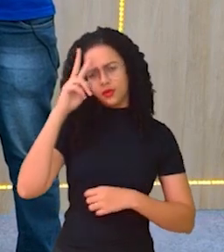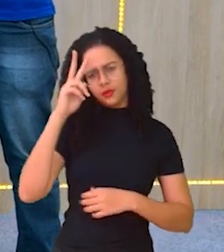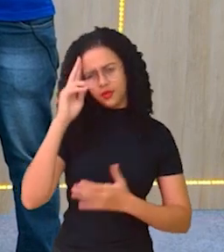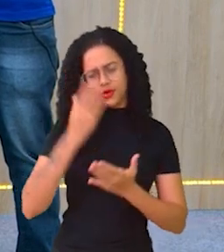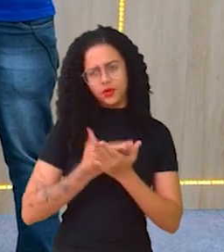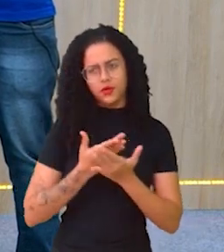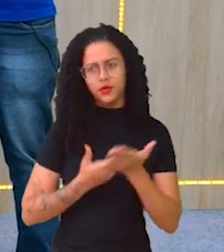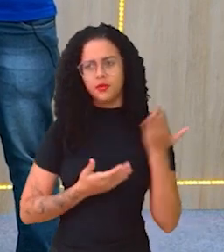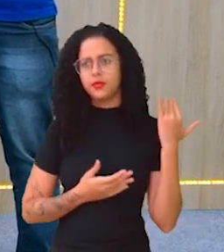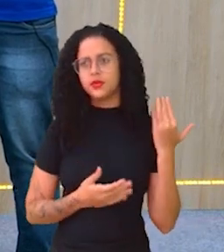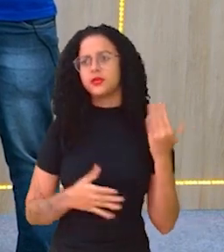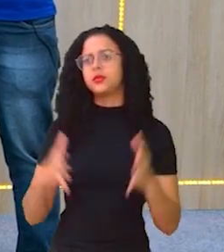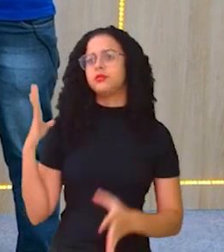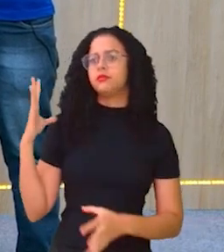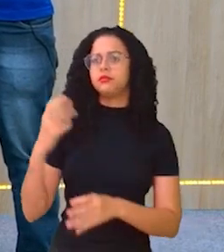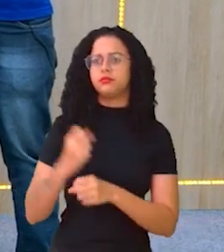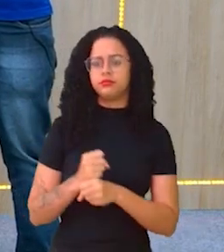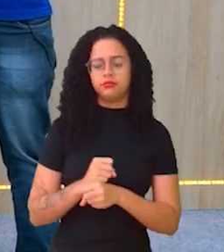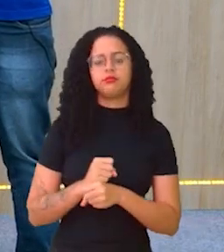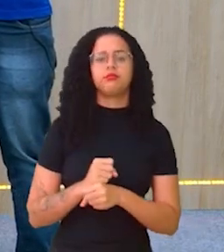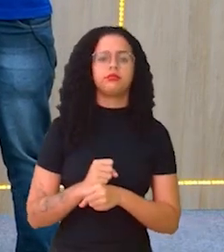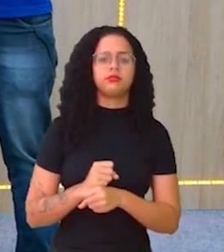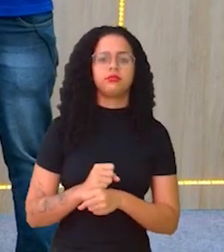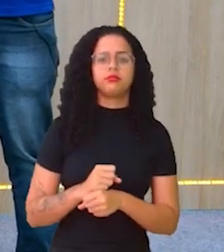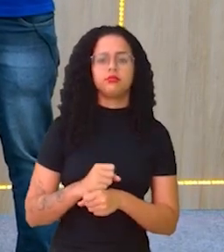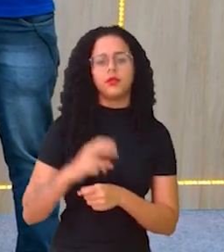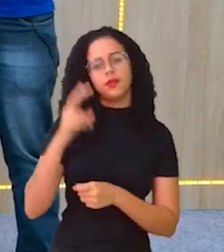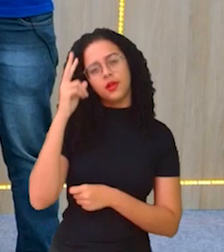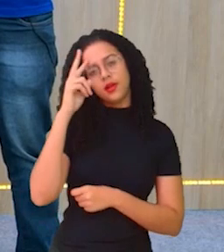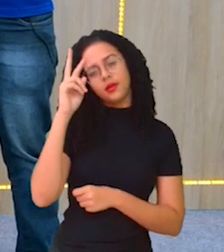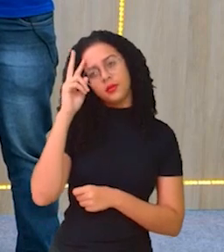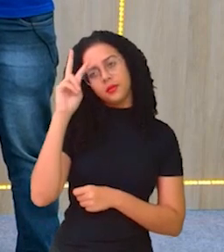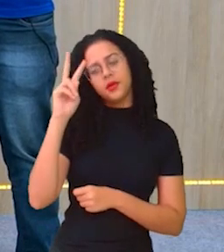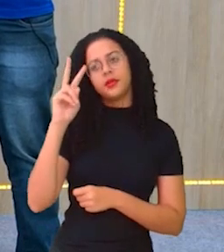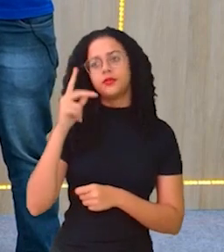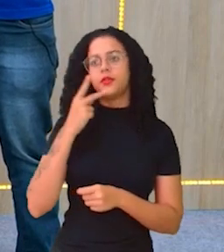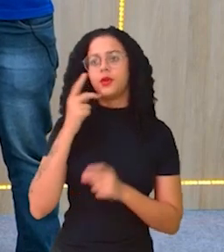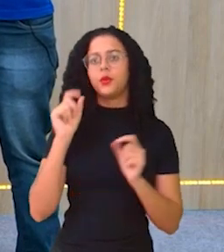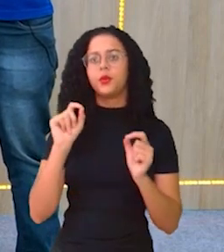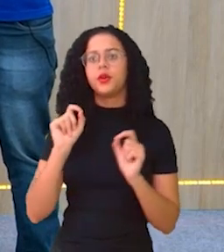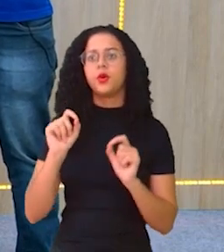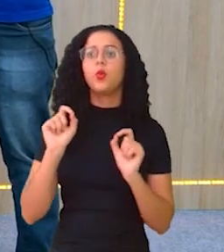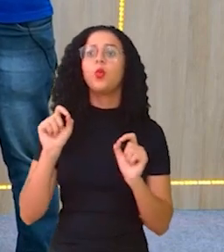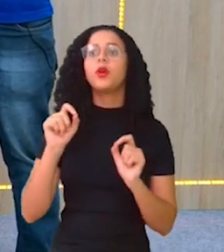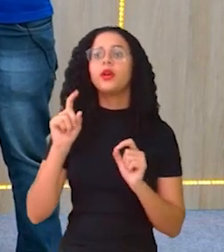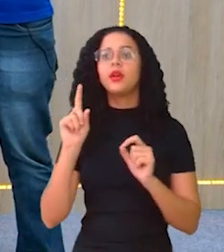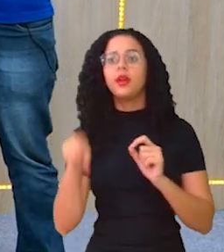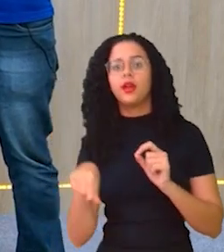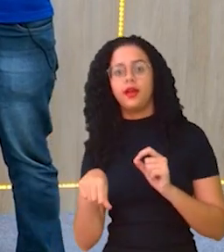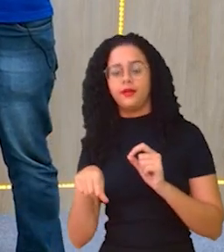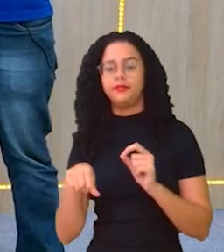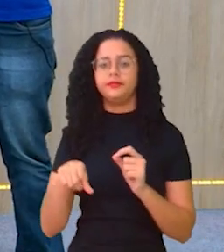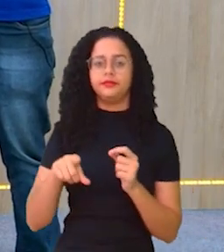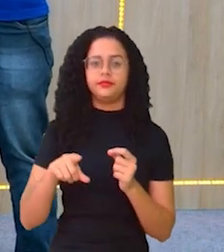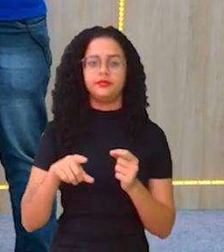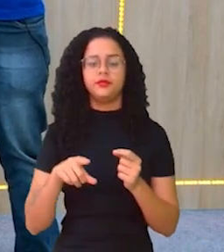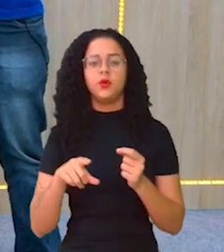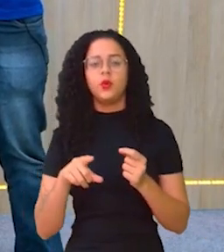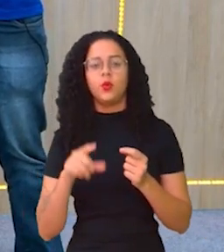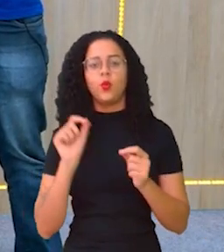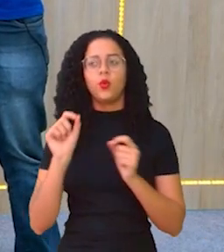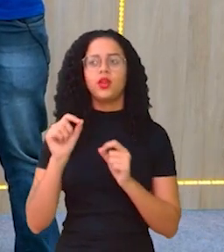que na aula passada, né, já trazendo aqui essa recordação, lembrando que na aula passada a gente falou sobre o que é, né, que aspectos